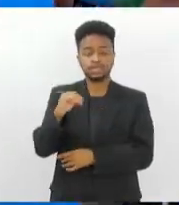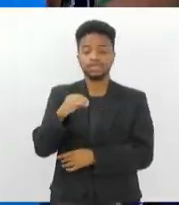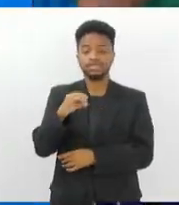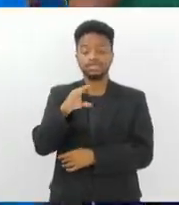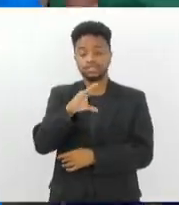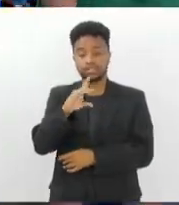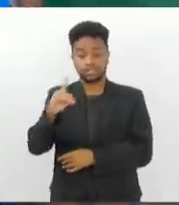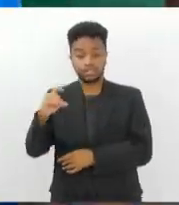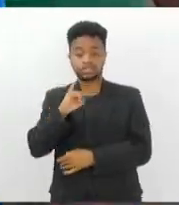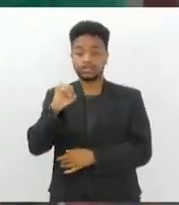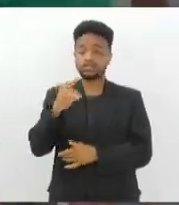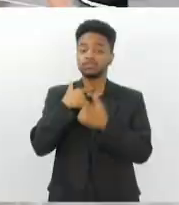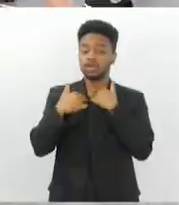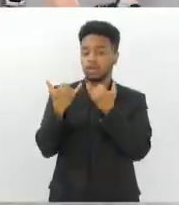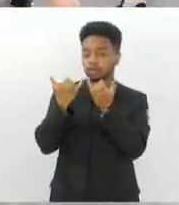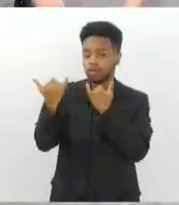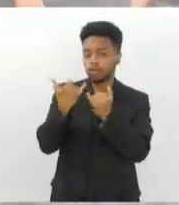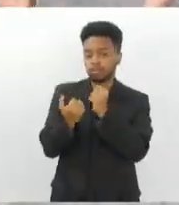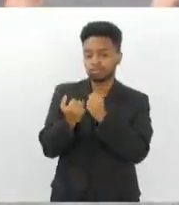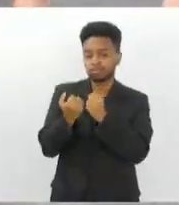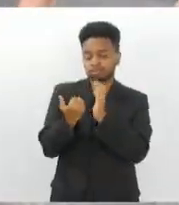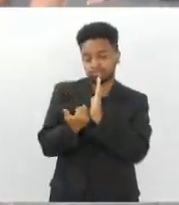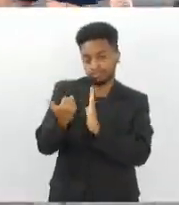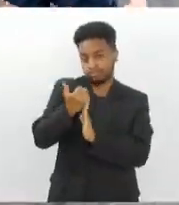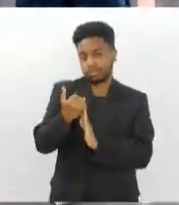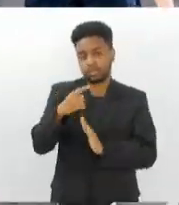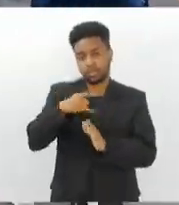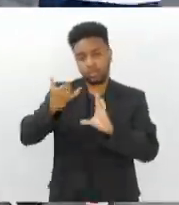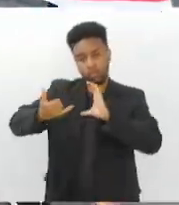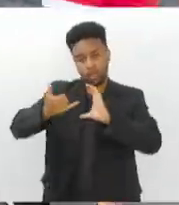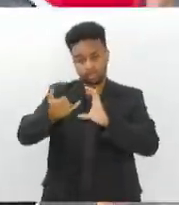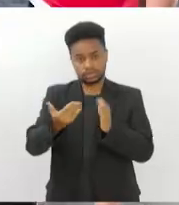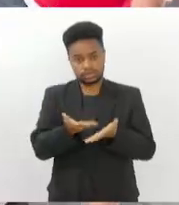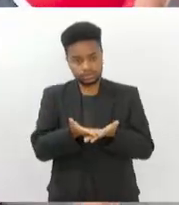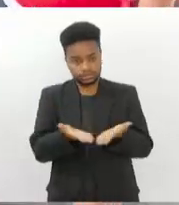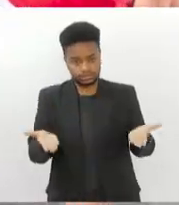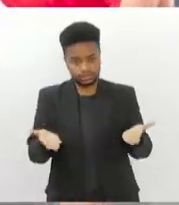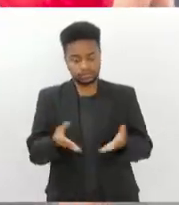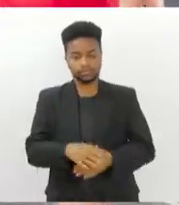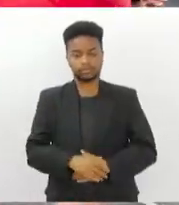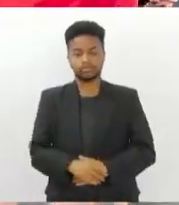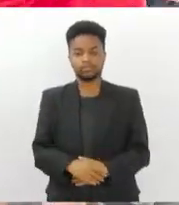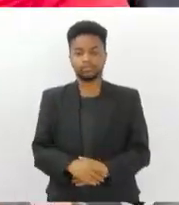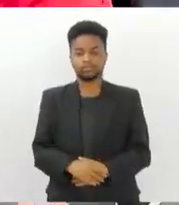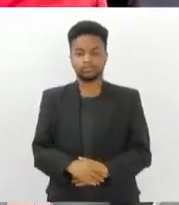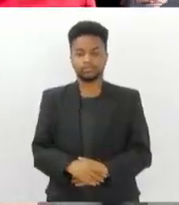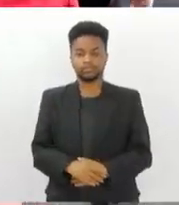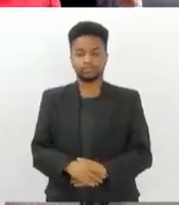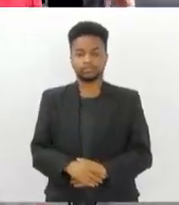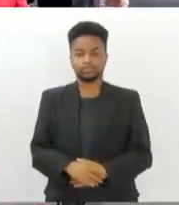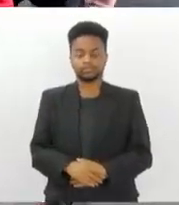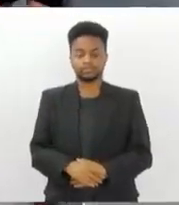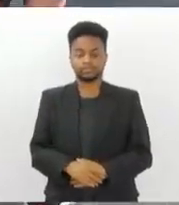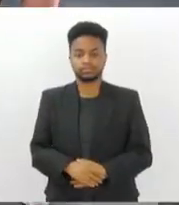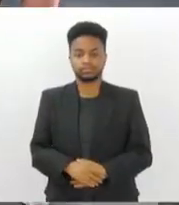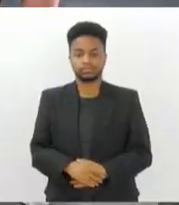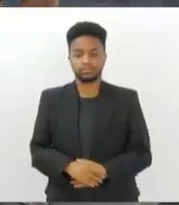entre em contato pelo WhatsApp 21 2236 4129.